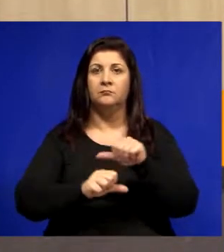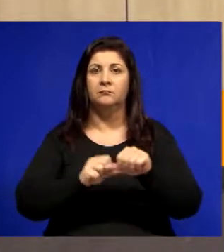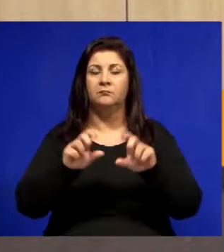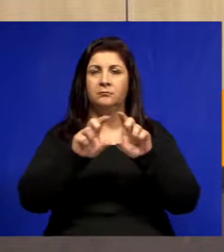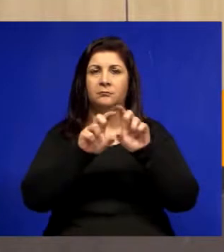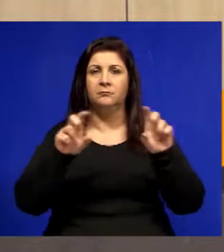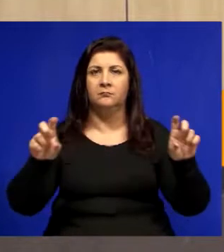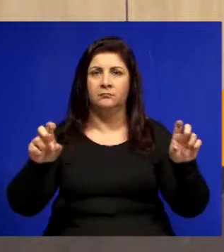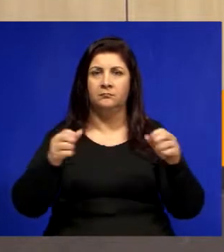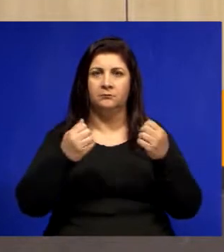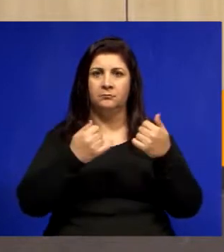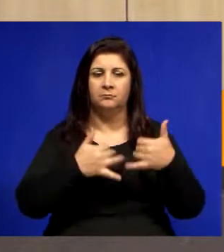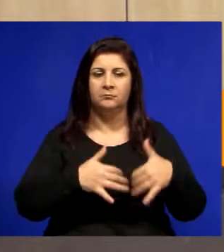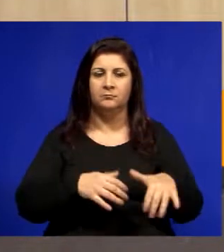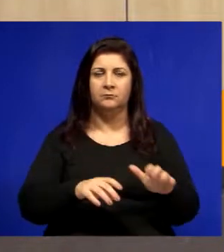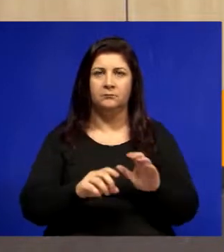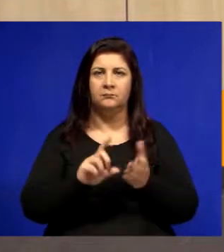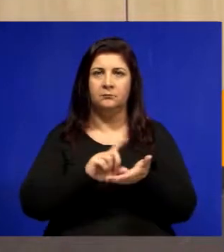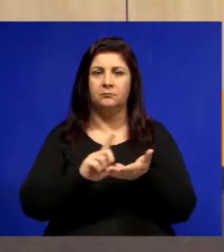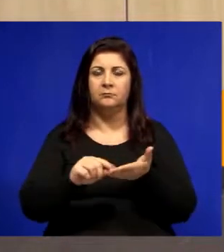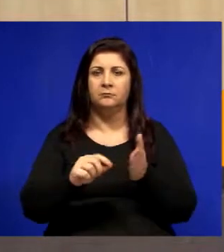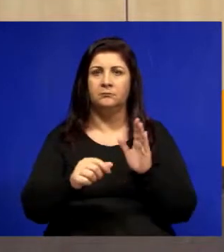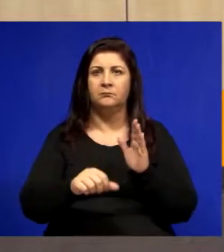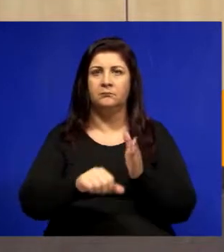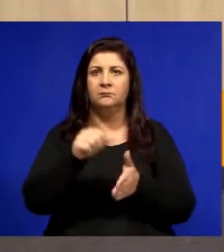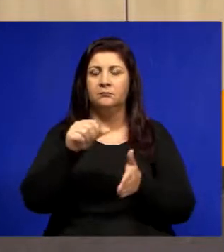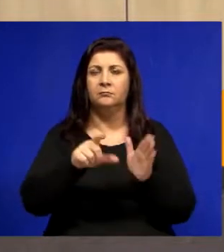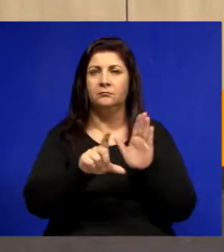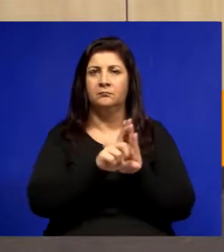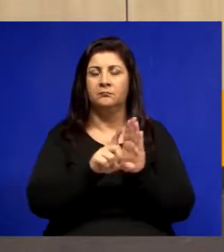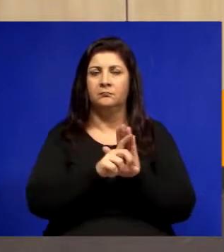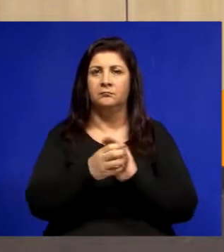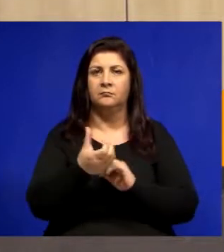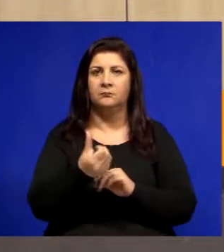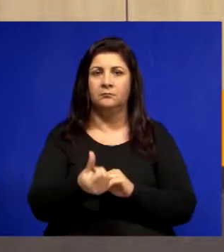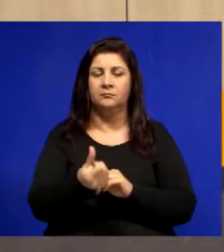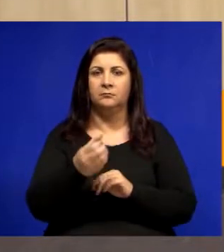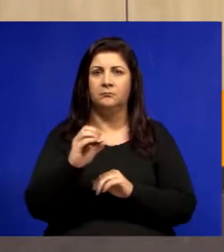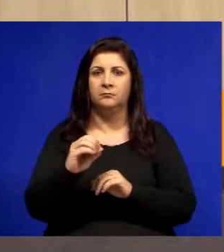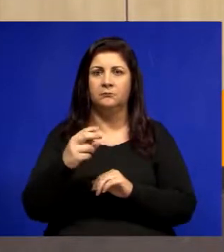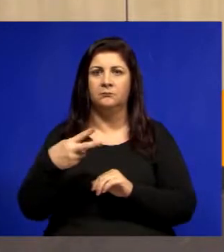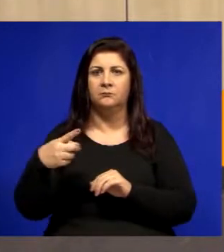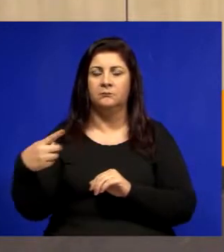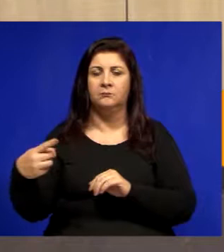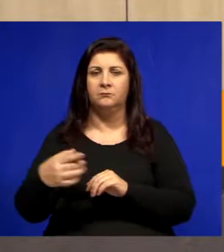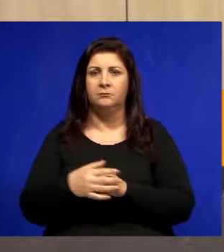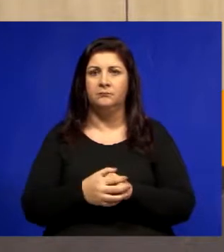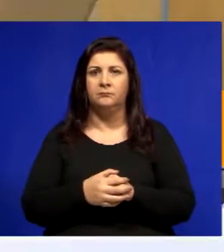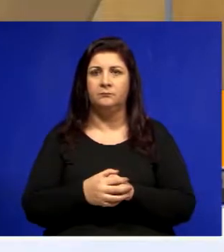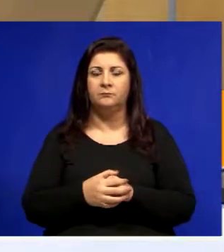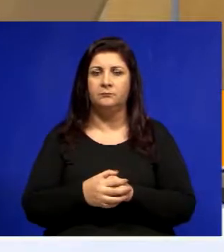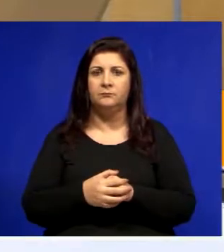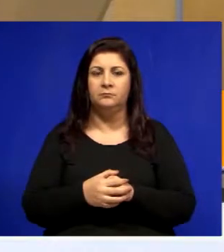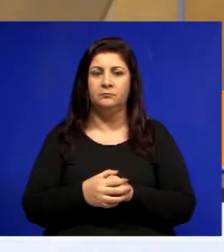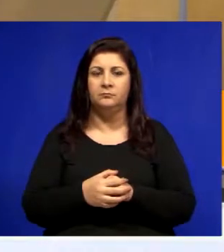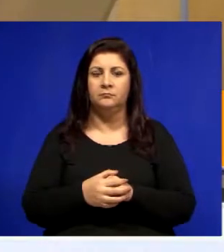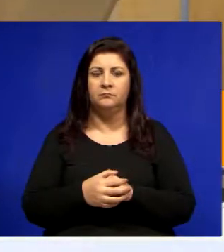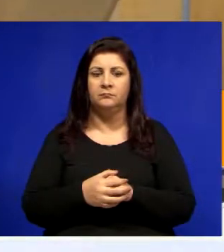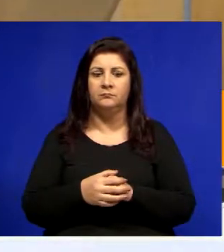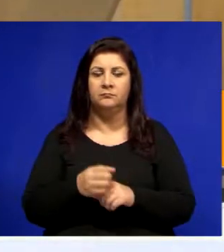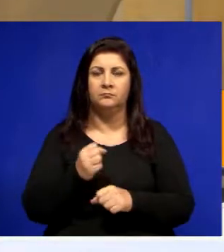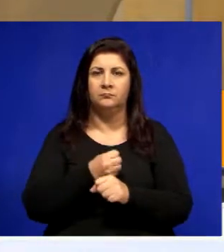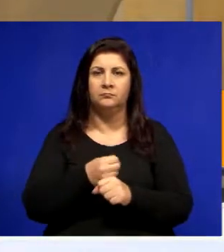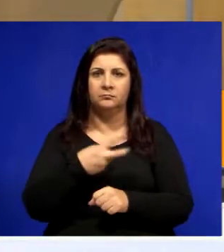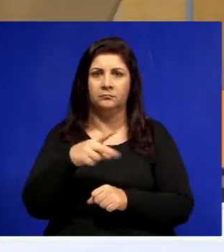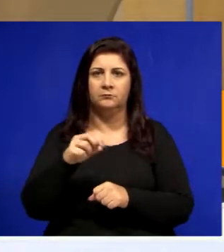memorial descritivo do artigo primeiro da lei número 6.021, 17 de março de